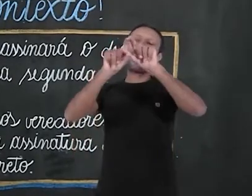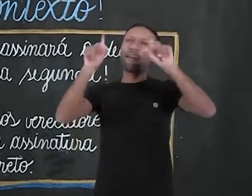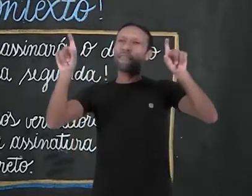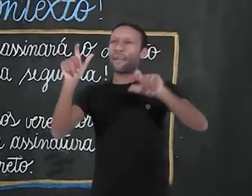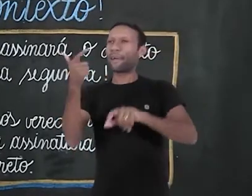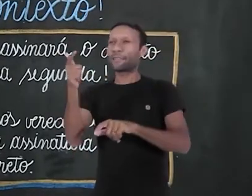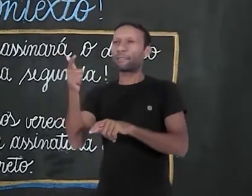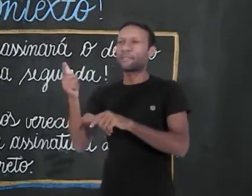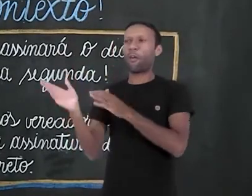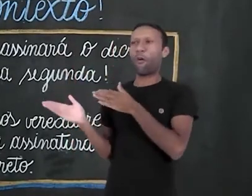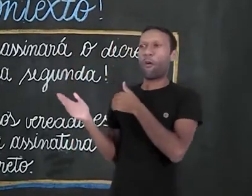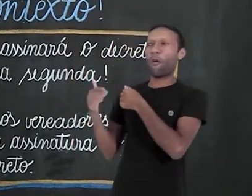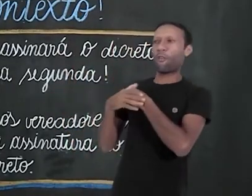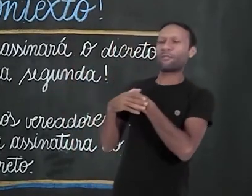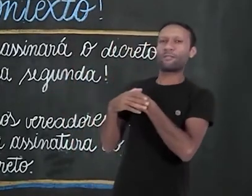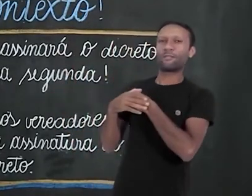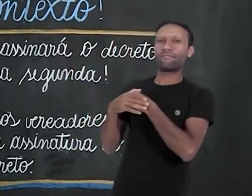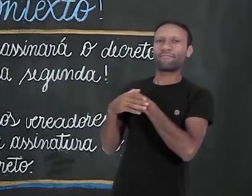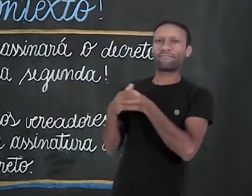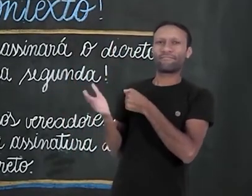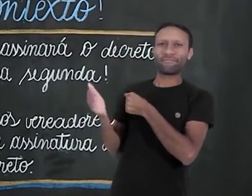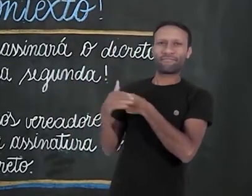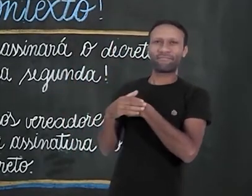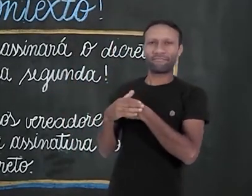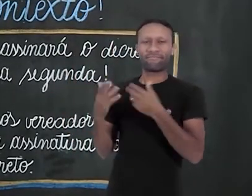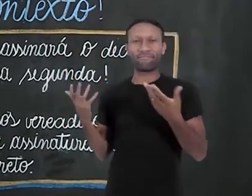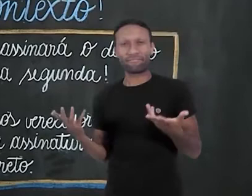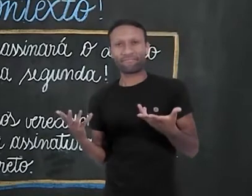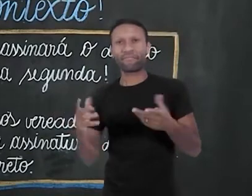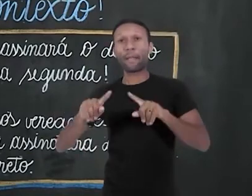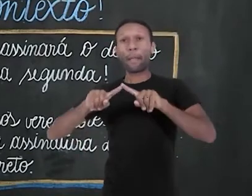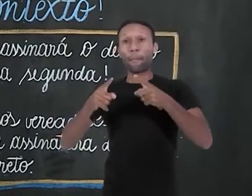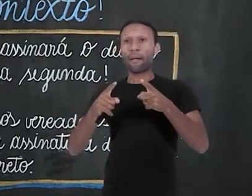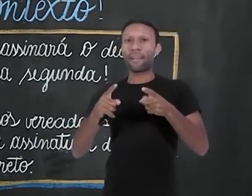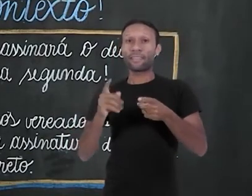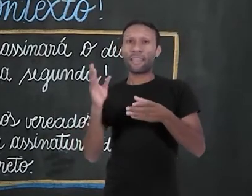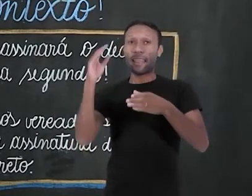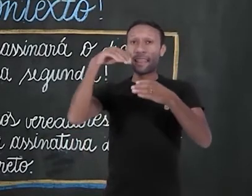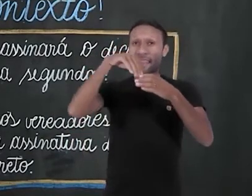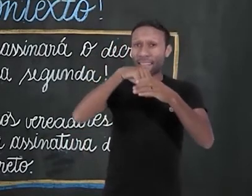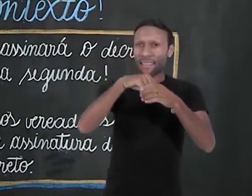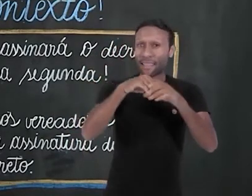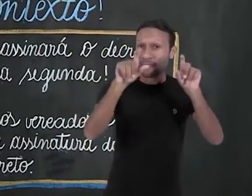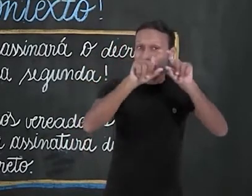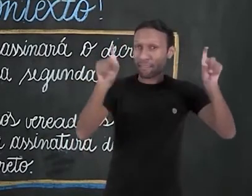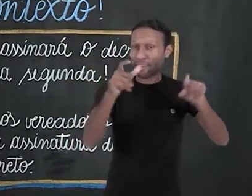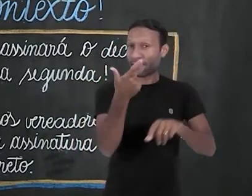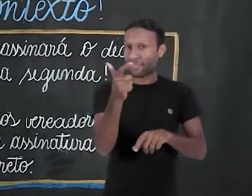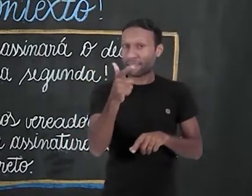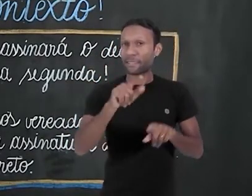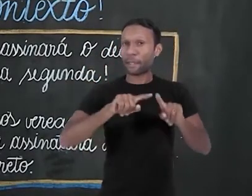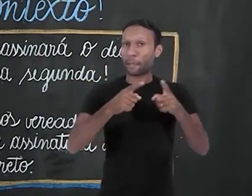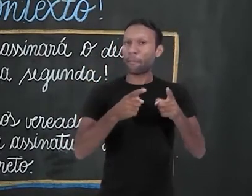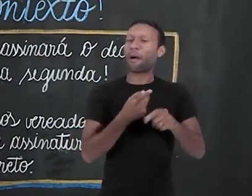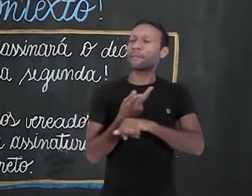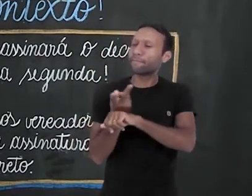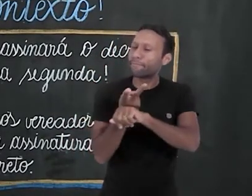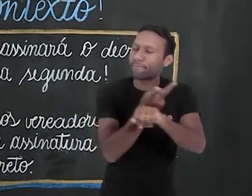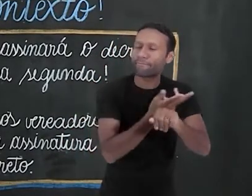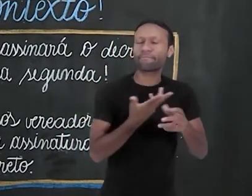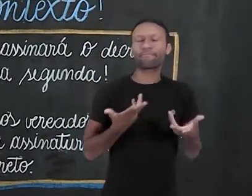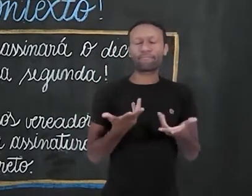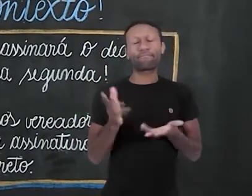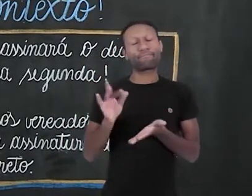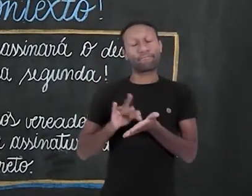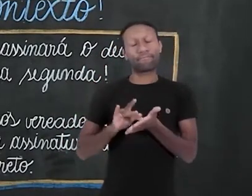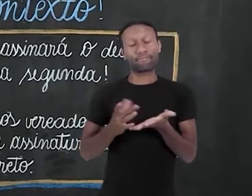oculto eu identifico por conta do verbo, o indeterminado não é identificado, mas a gente sabe que ele existe, mas infelizmente não pode ser determinado, e o inexistente,